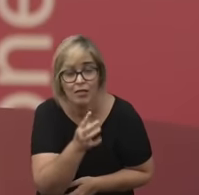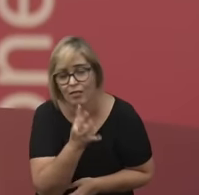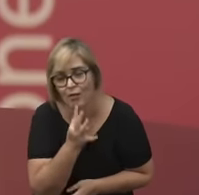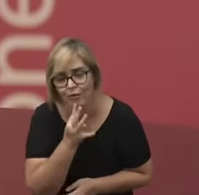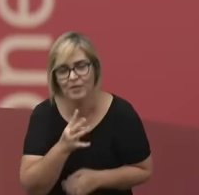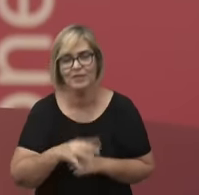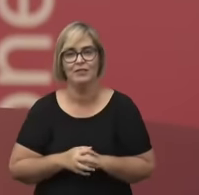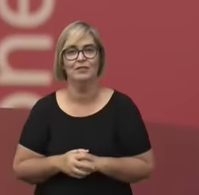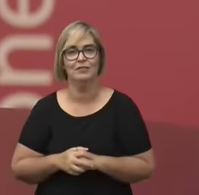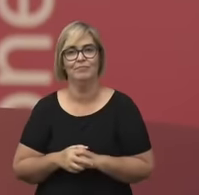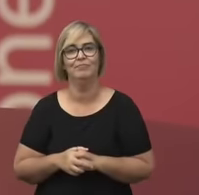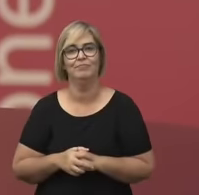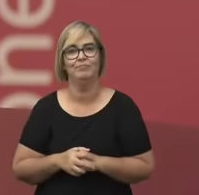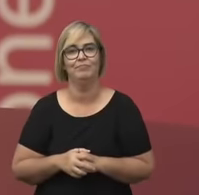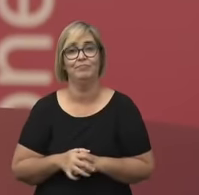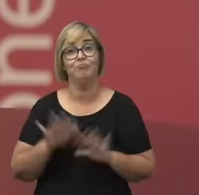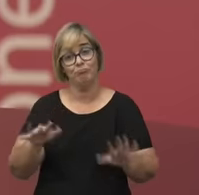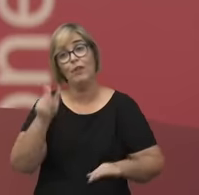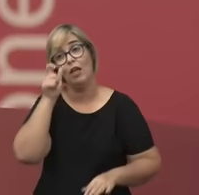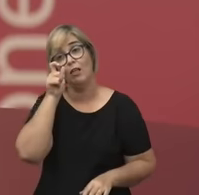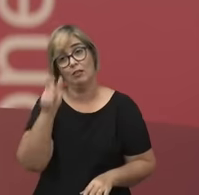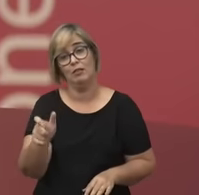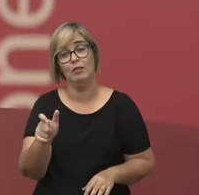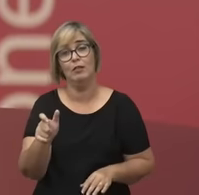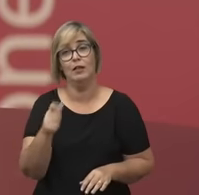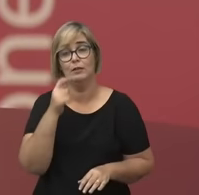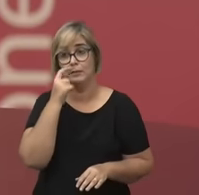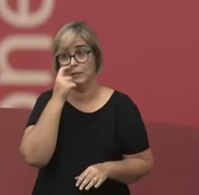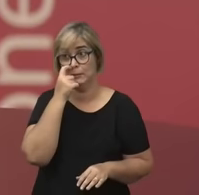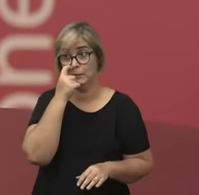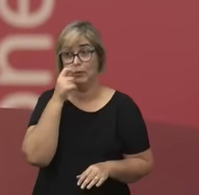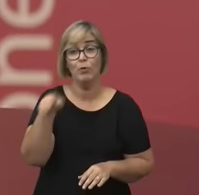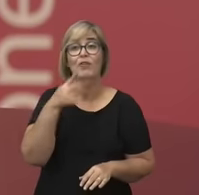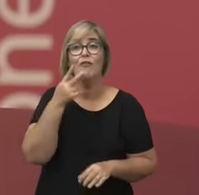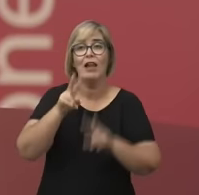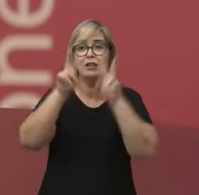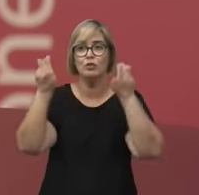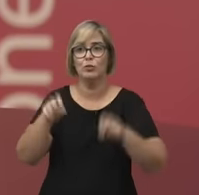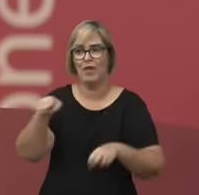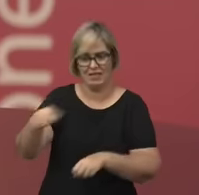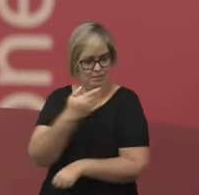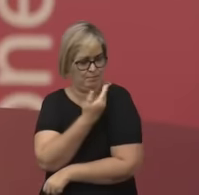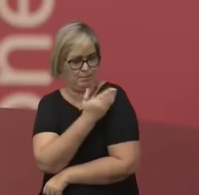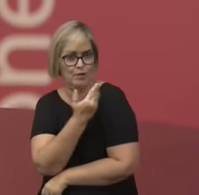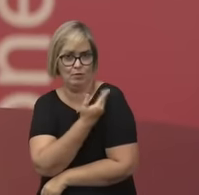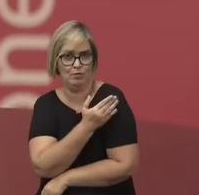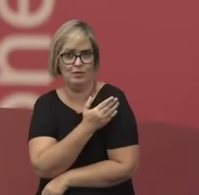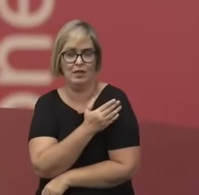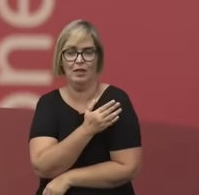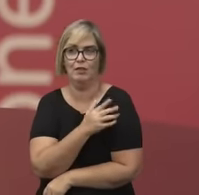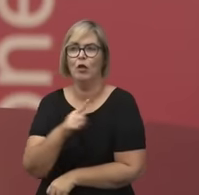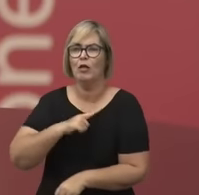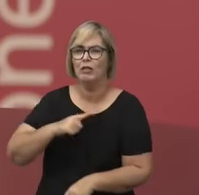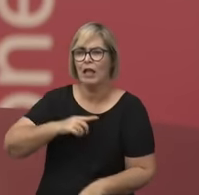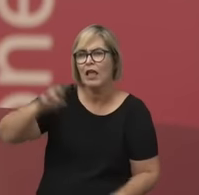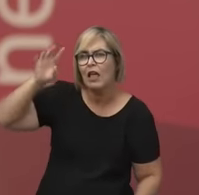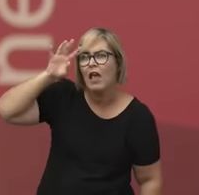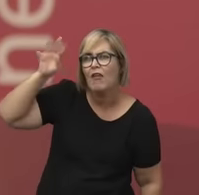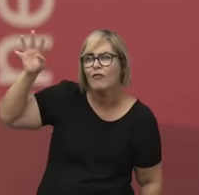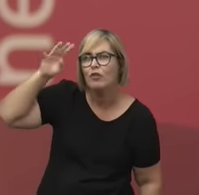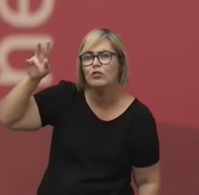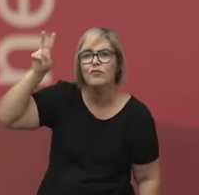é muito interessante que quando a gente fala de cânone e a gente revela esses preconceitos, a gente chega assim na história da filosofia no Brasil